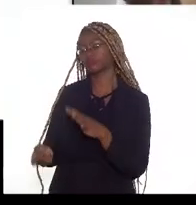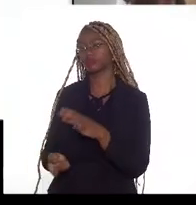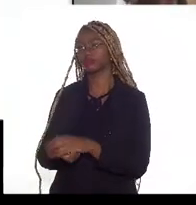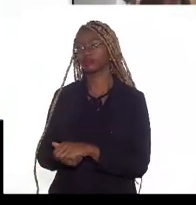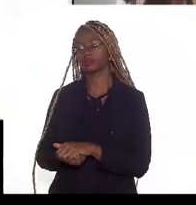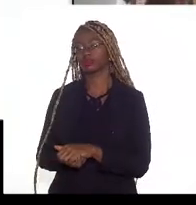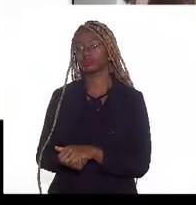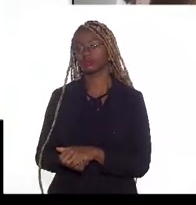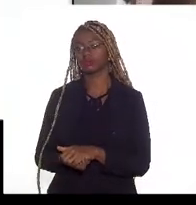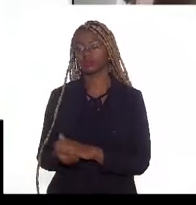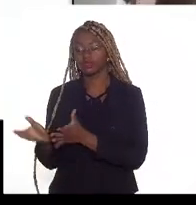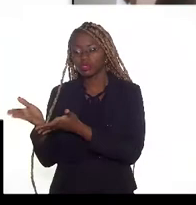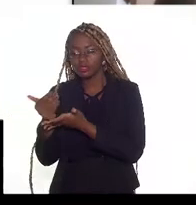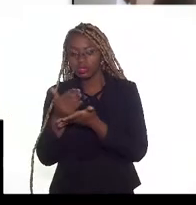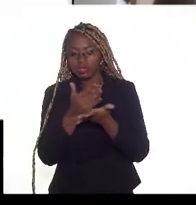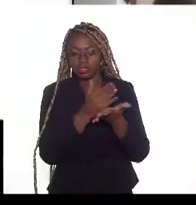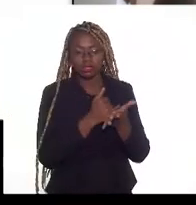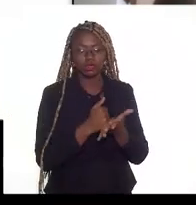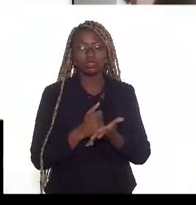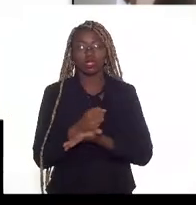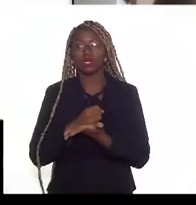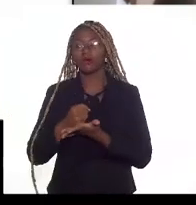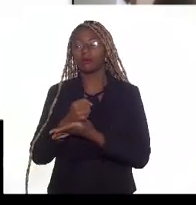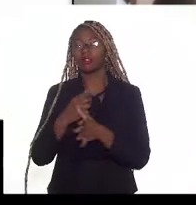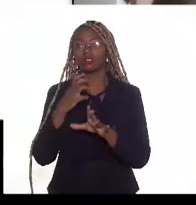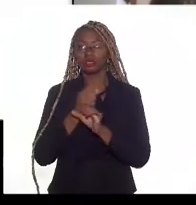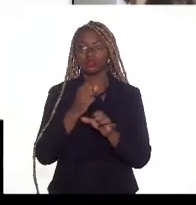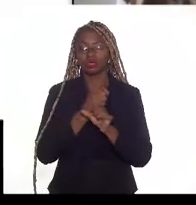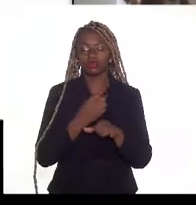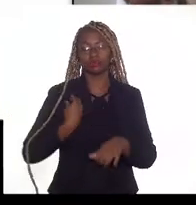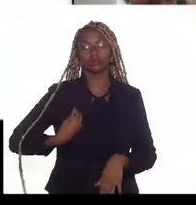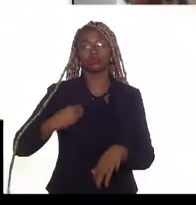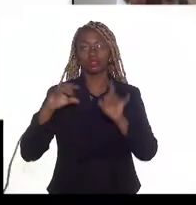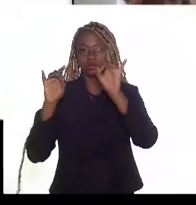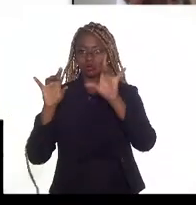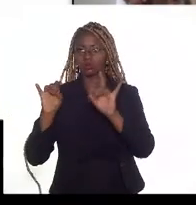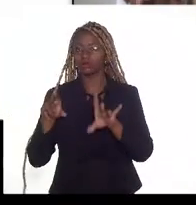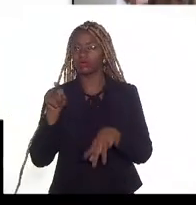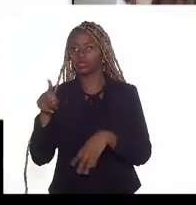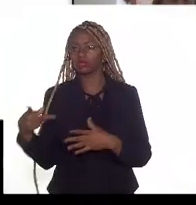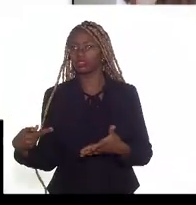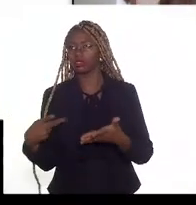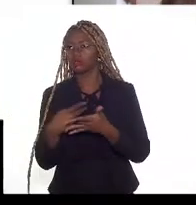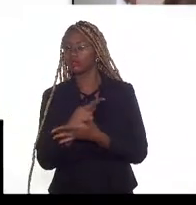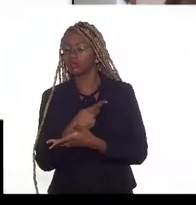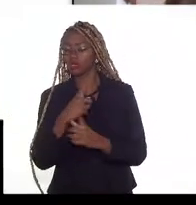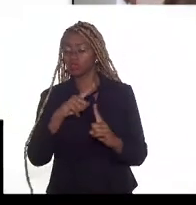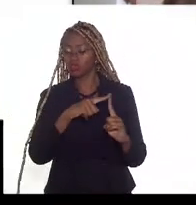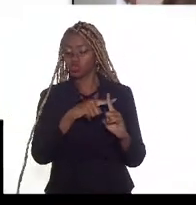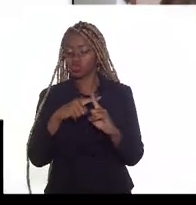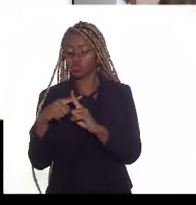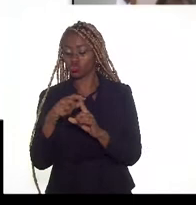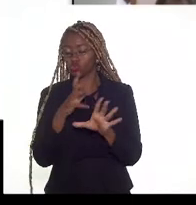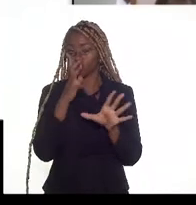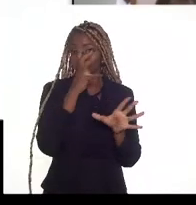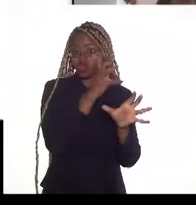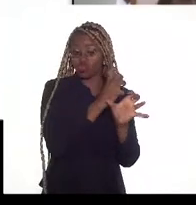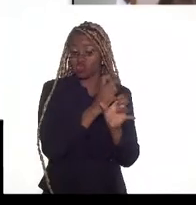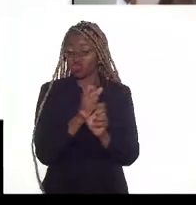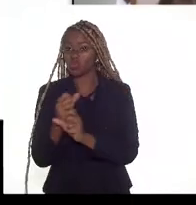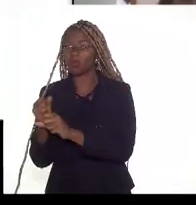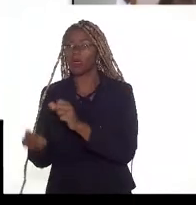o levantamento da base de cálculo para fins de participação especial se dá pelo somatório do valor da produção